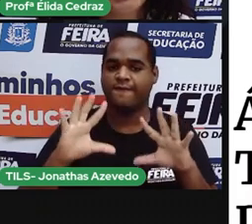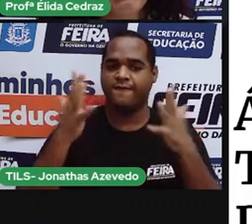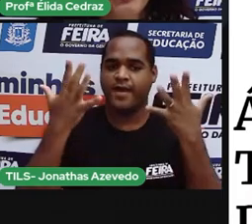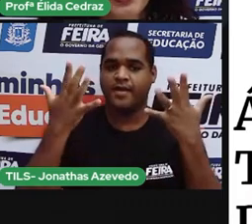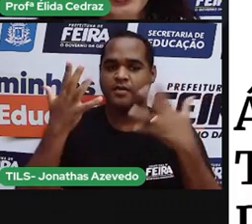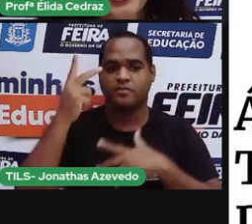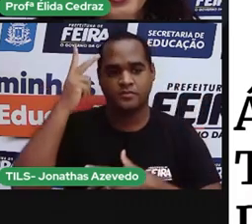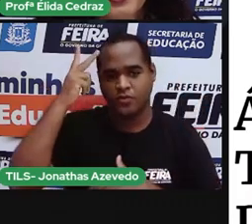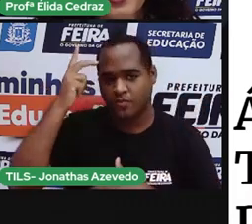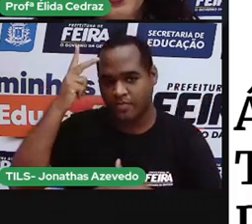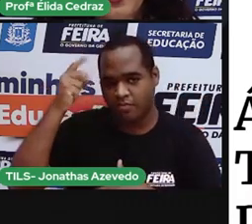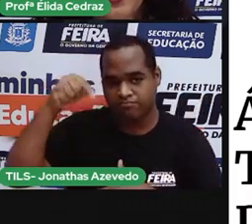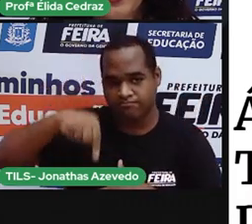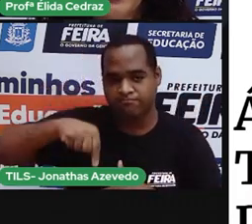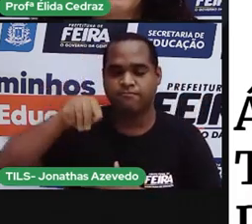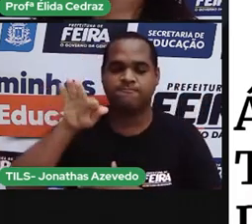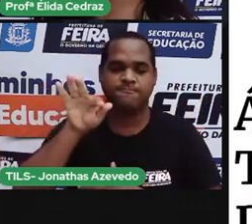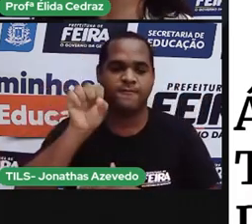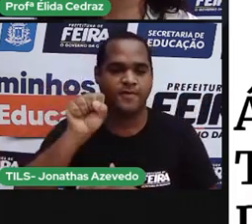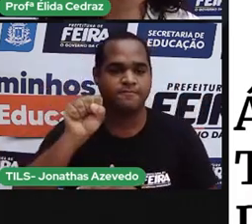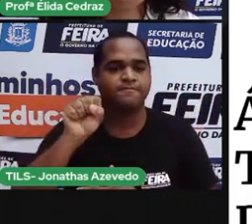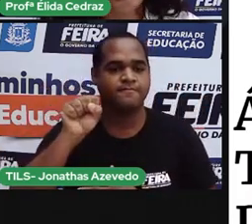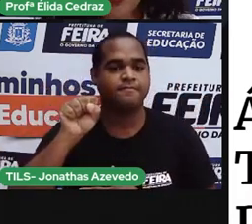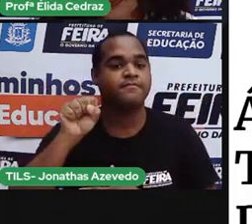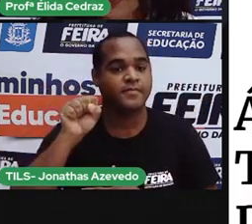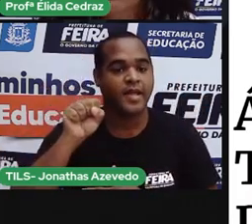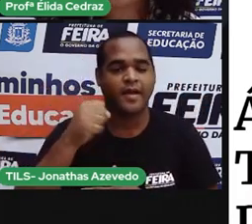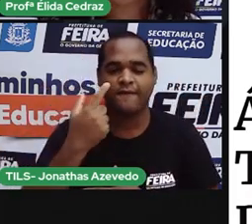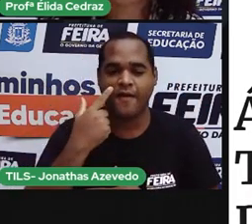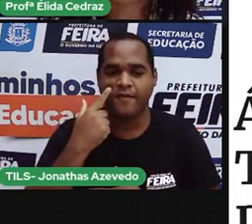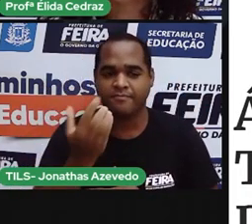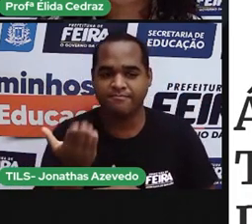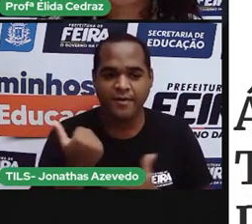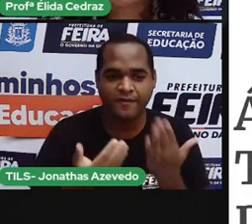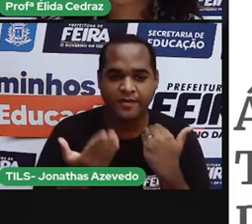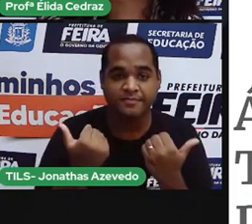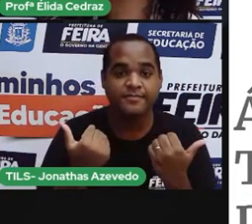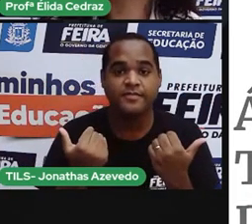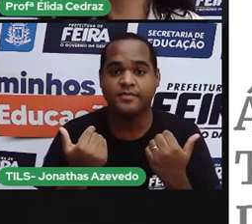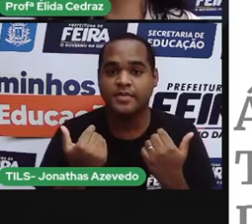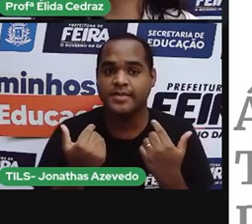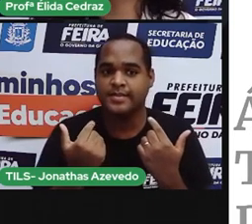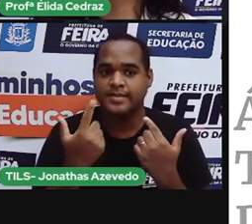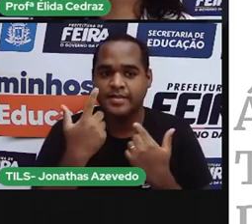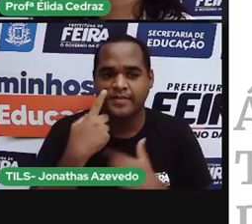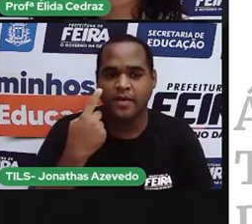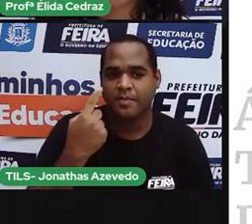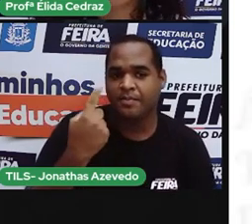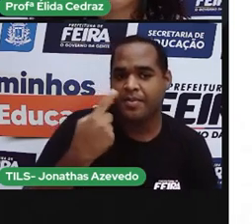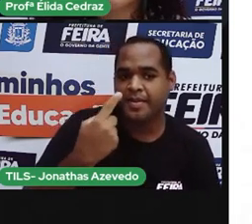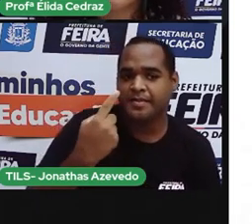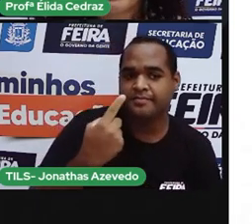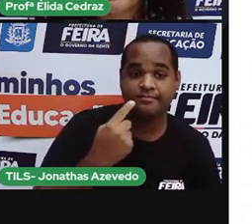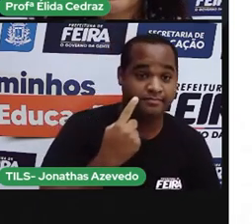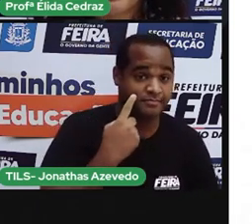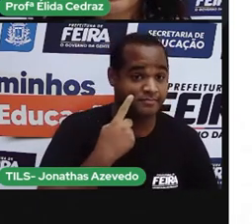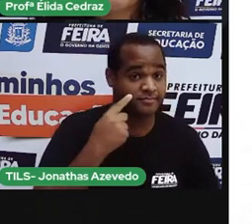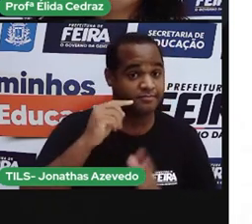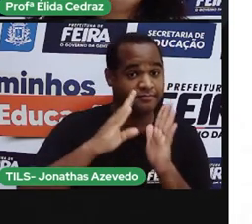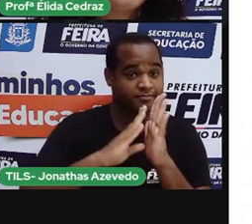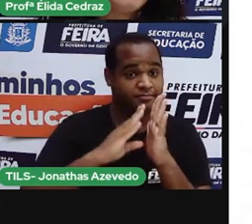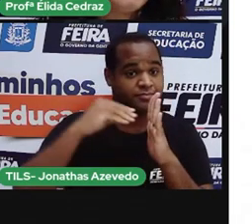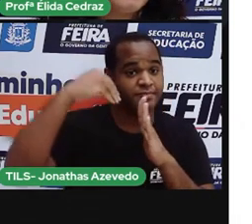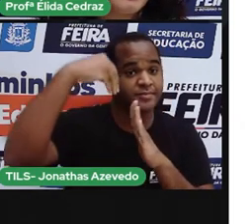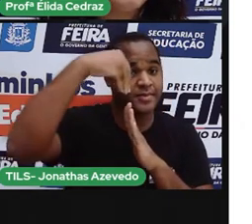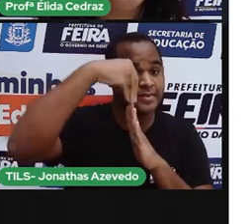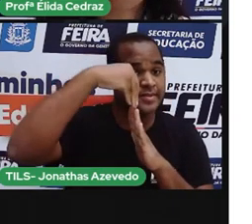de Feira de Santana. Vamos nessa? Primeiro, vamos o nosso calendário.